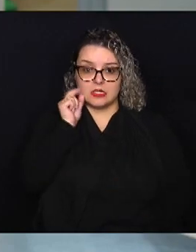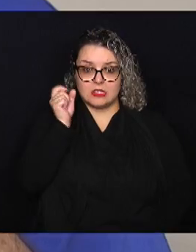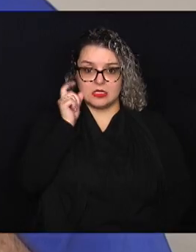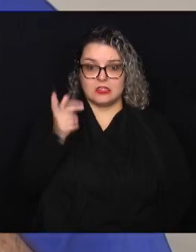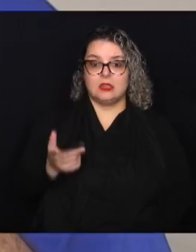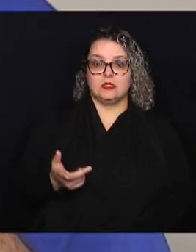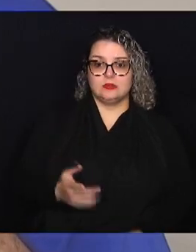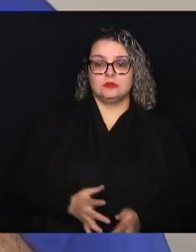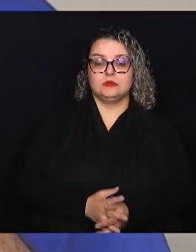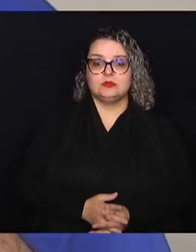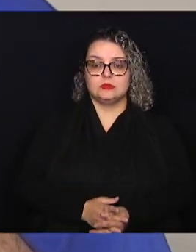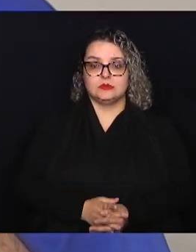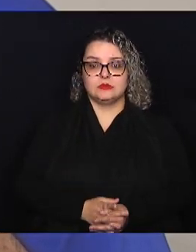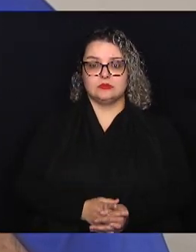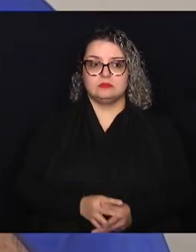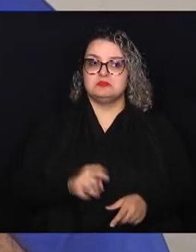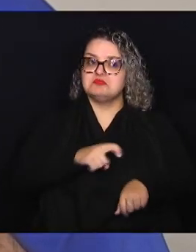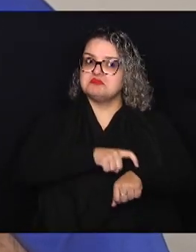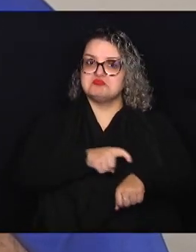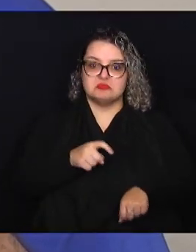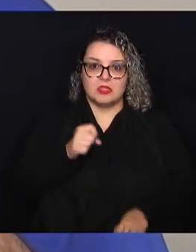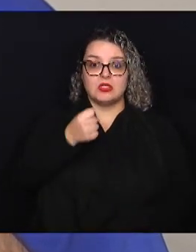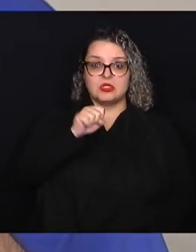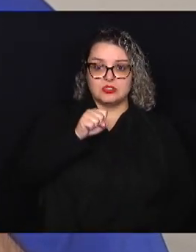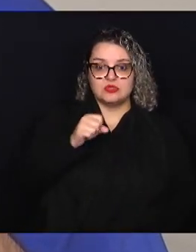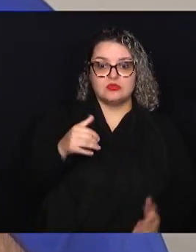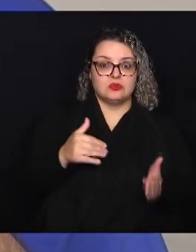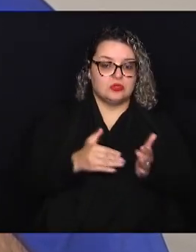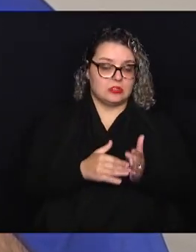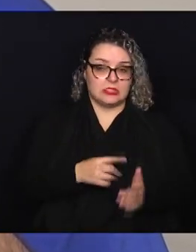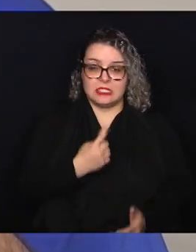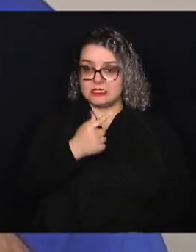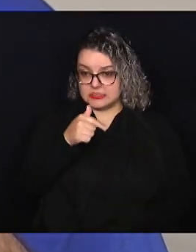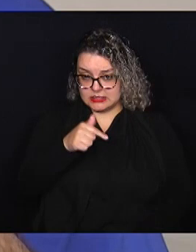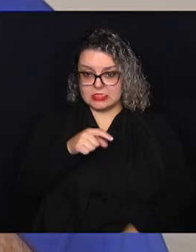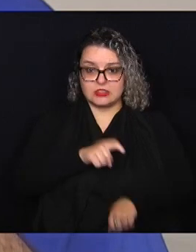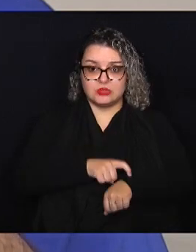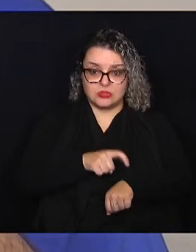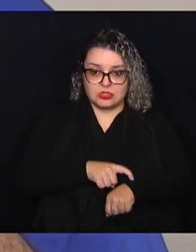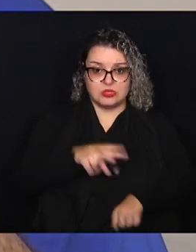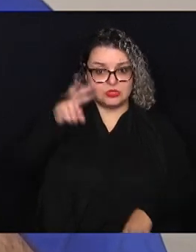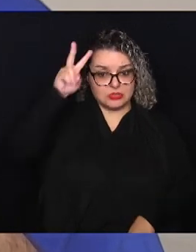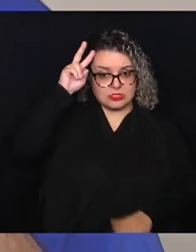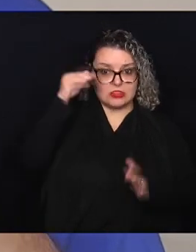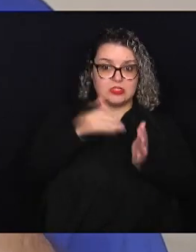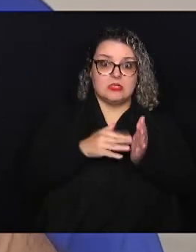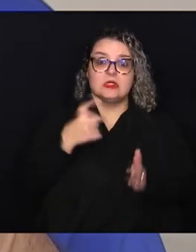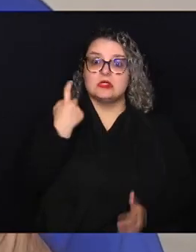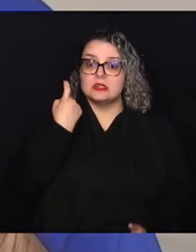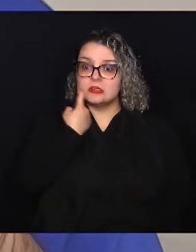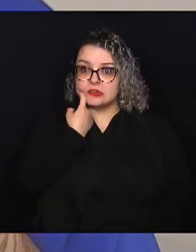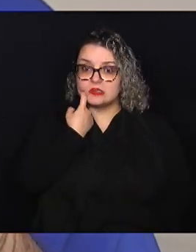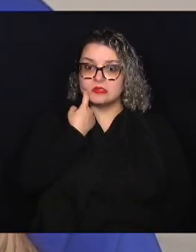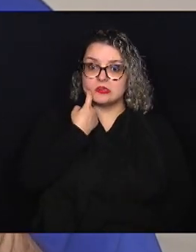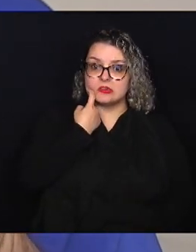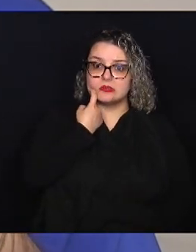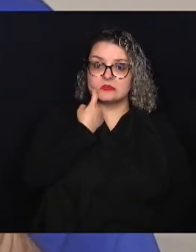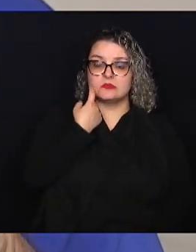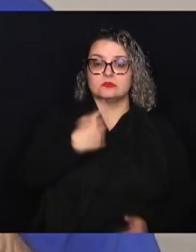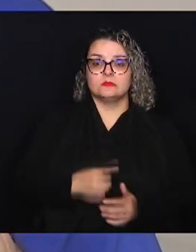no período de 8 a 17 horas, de segunda a sexta-feira, na